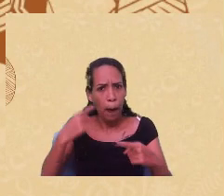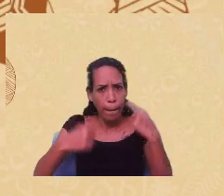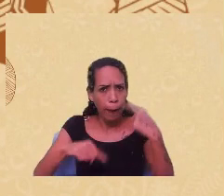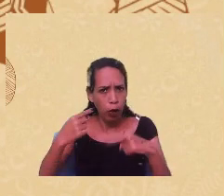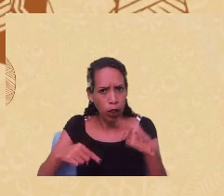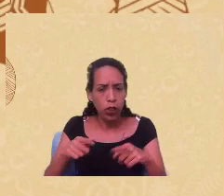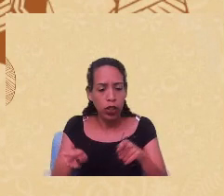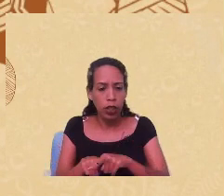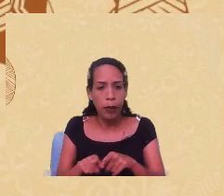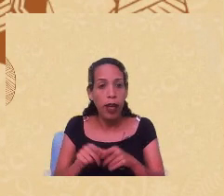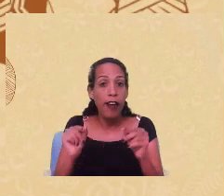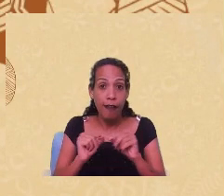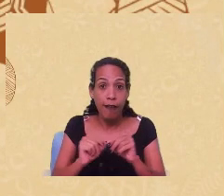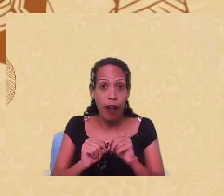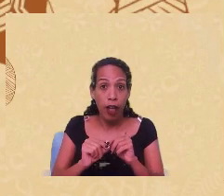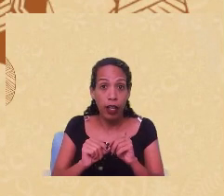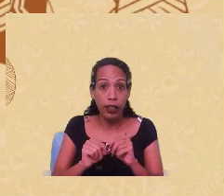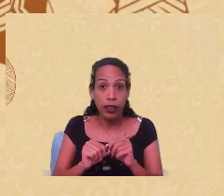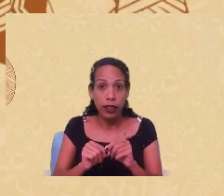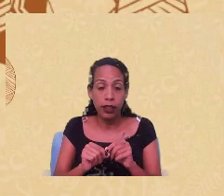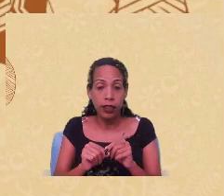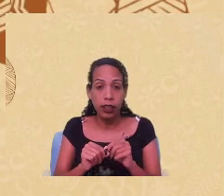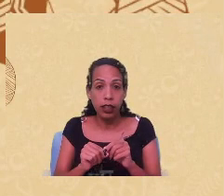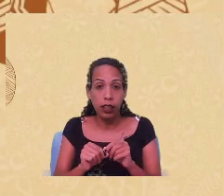faz esse tipo de